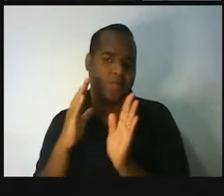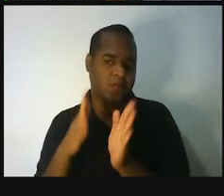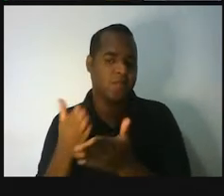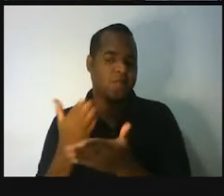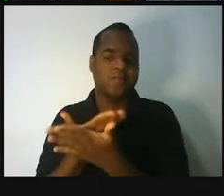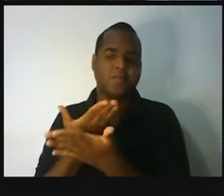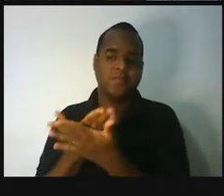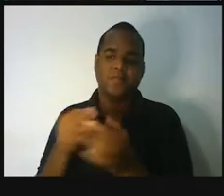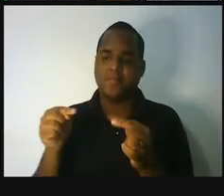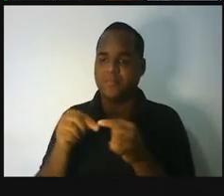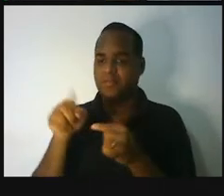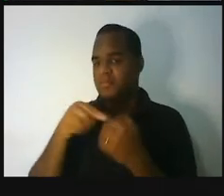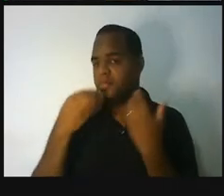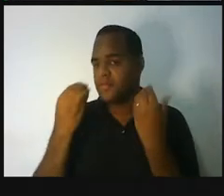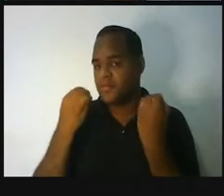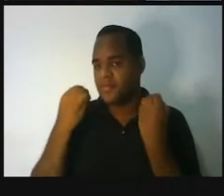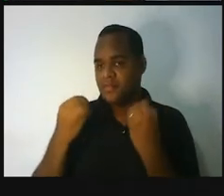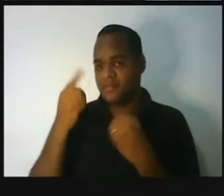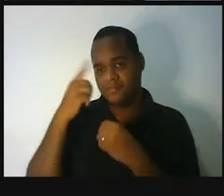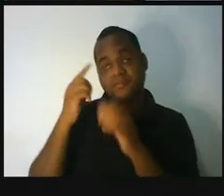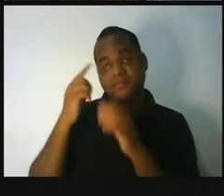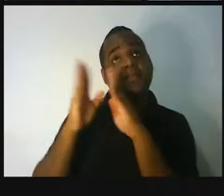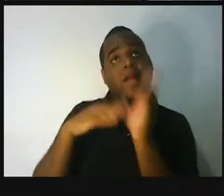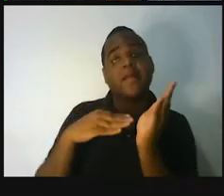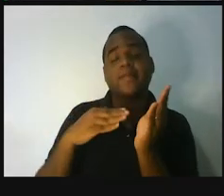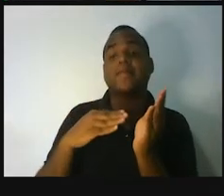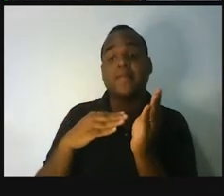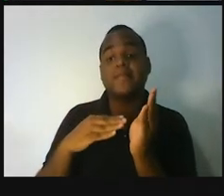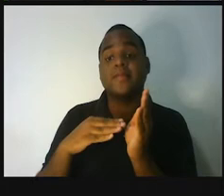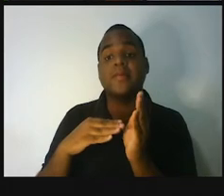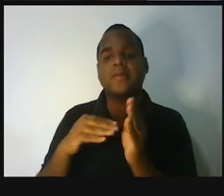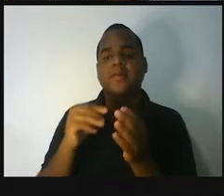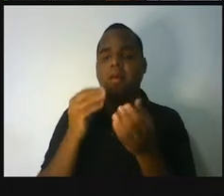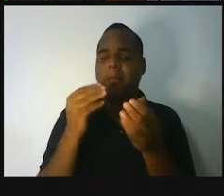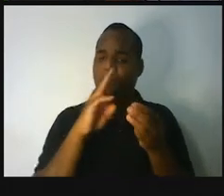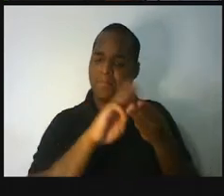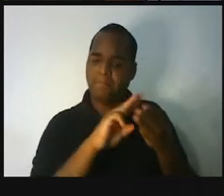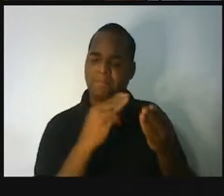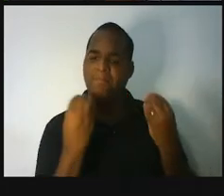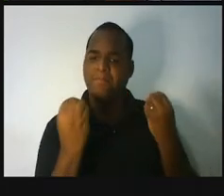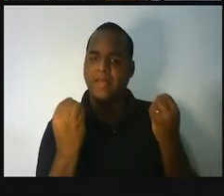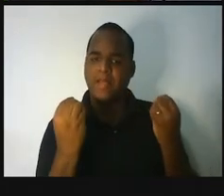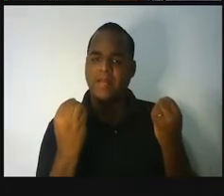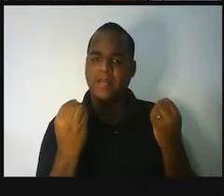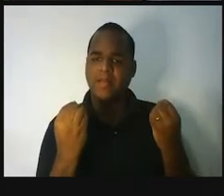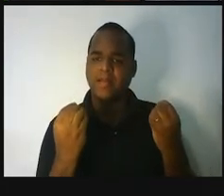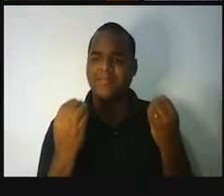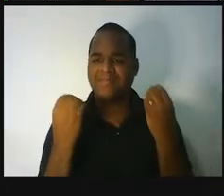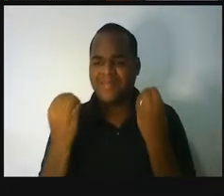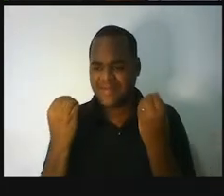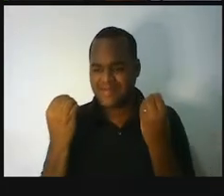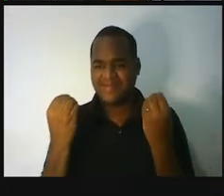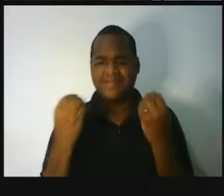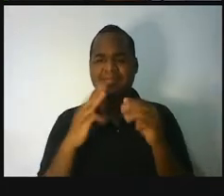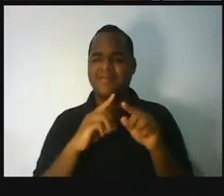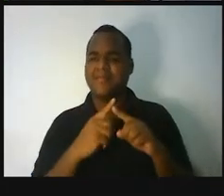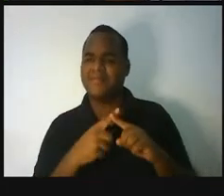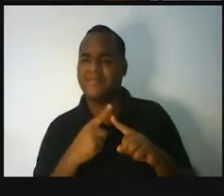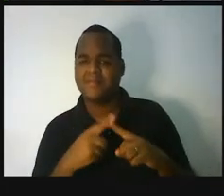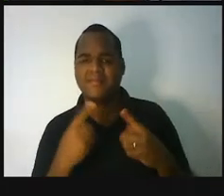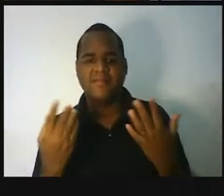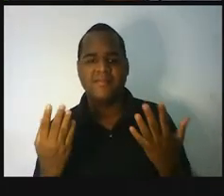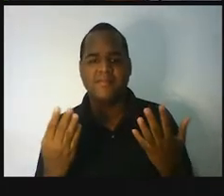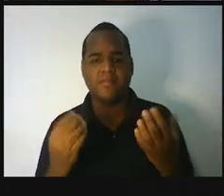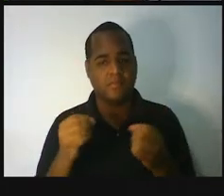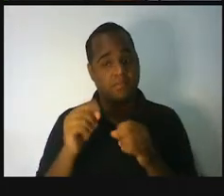essa com certeza passou pela sua cabeça. Matemática pra quê? Ou, pra que matemática? Essa pergunta